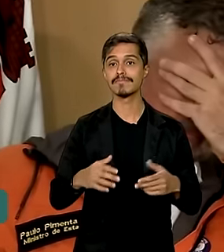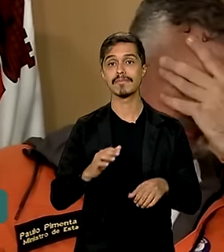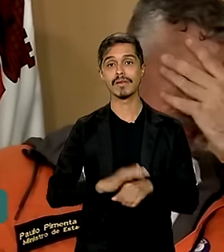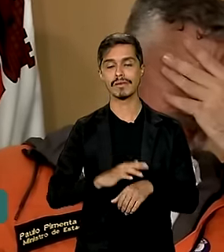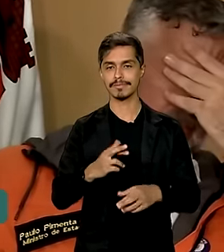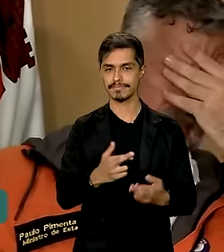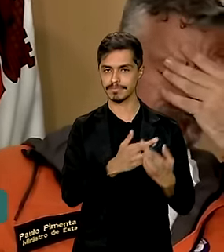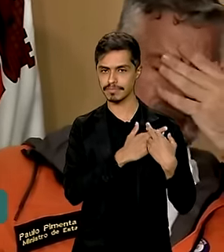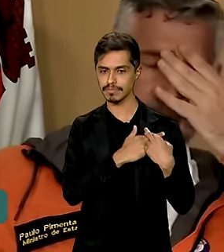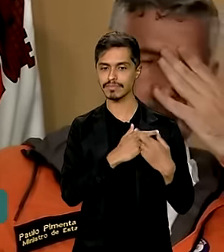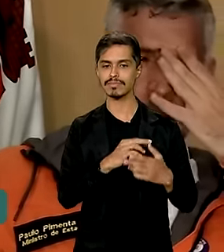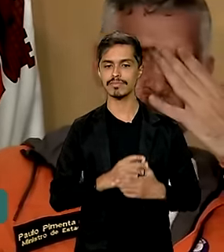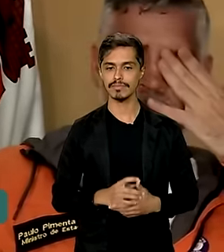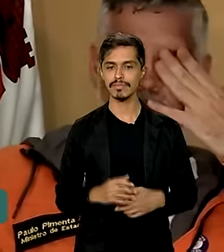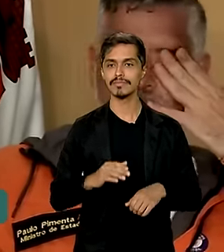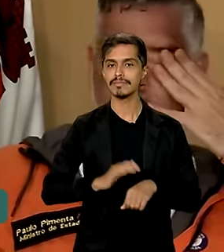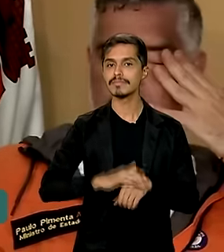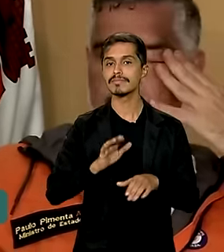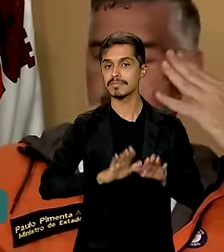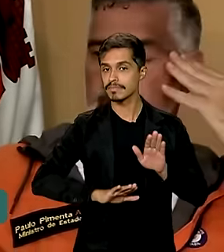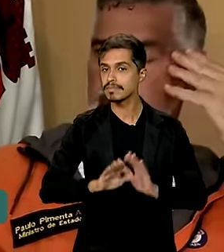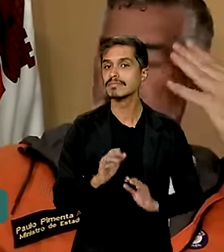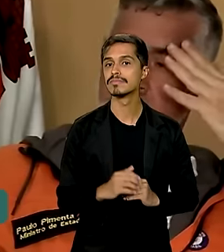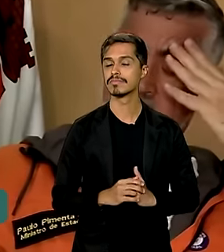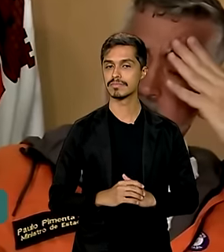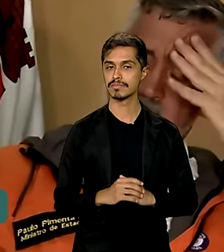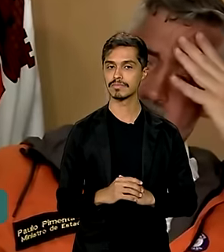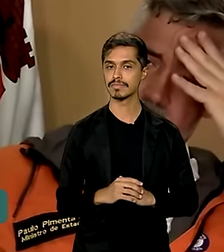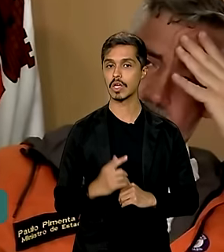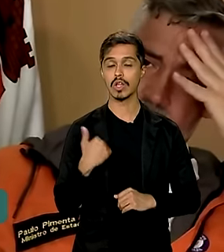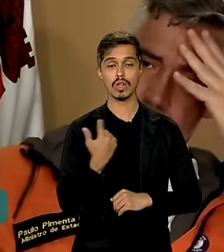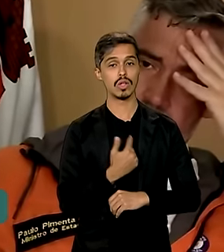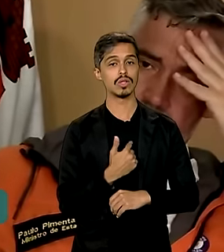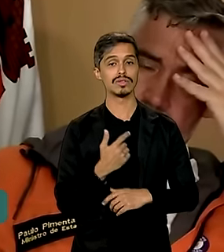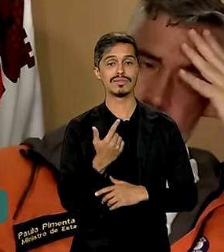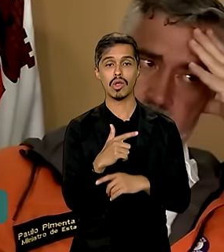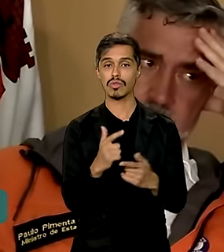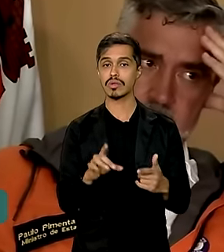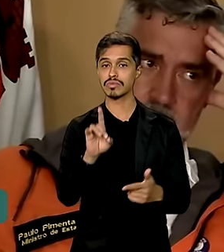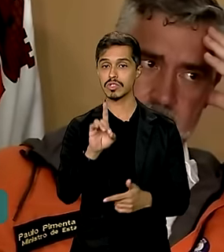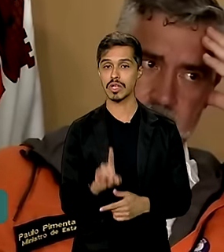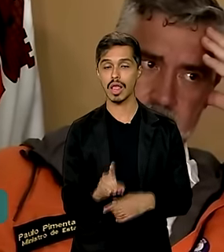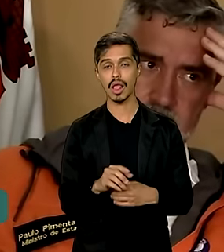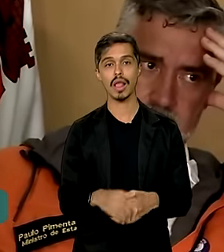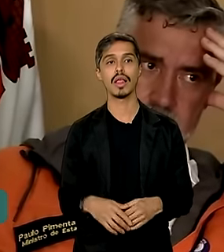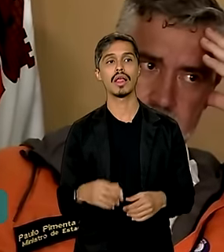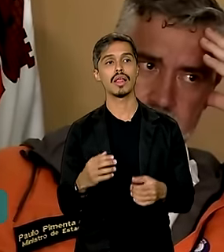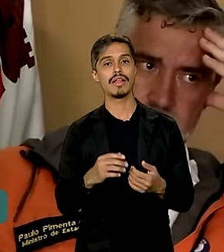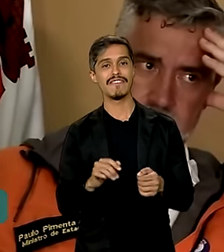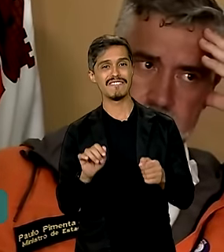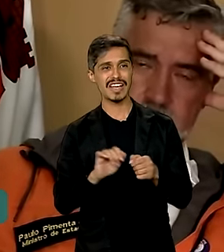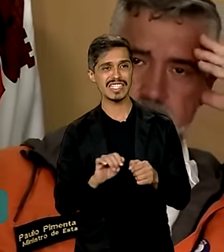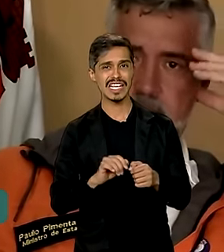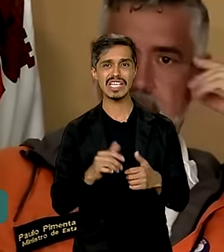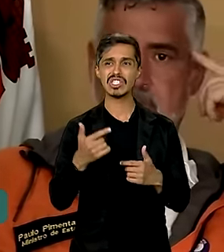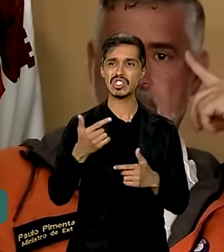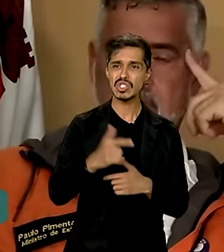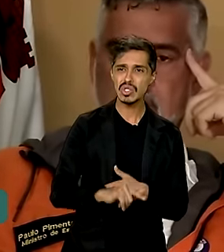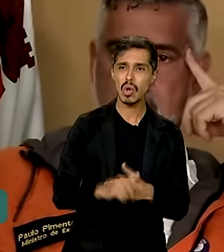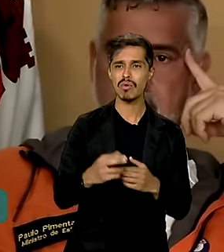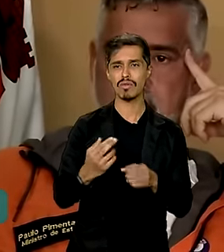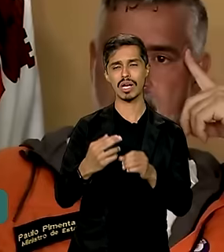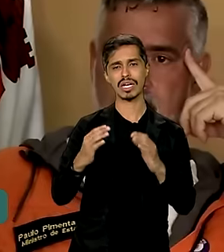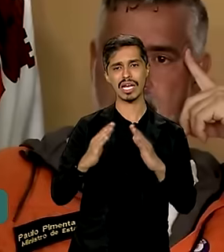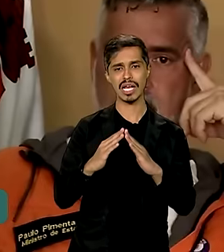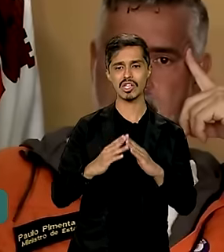responsabilidade e com mais cuidado. Nós não temos o direito de refazer a casa das pessoas